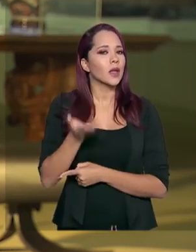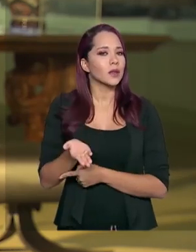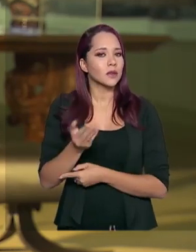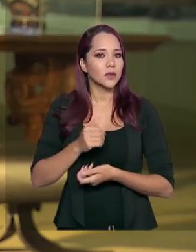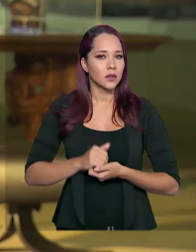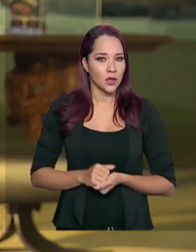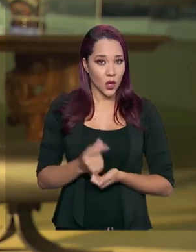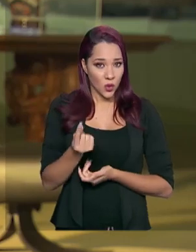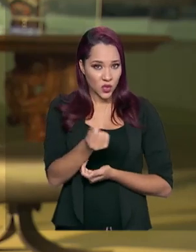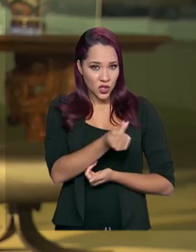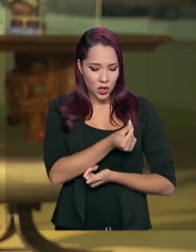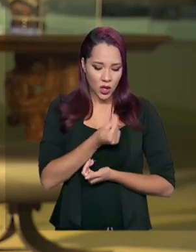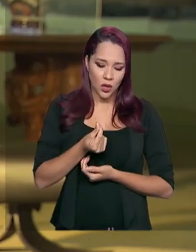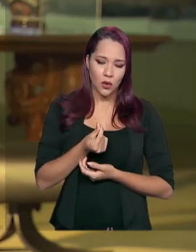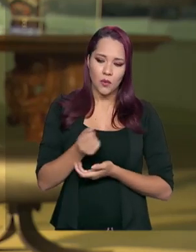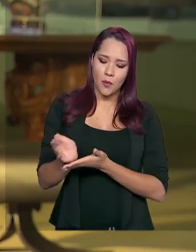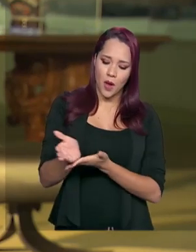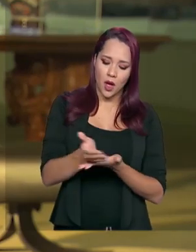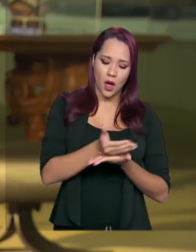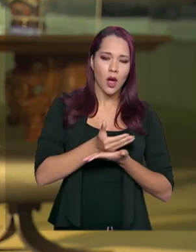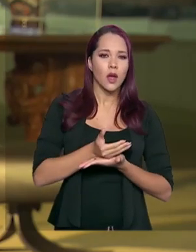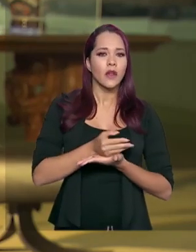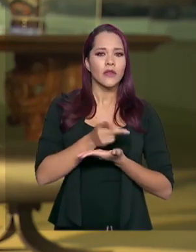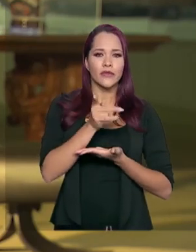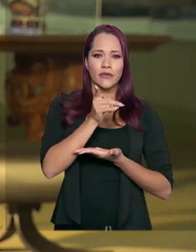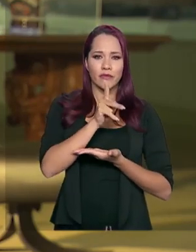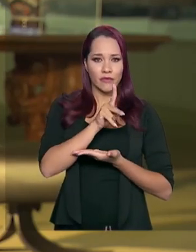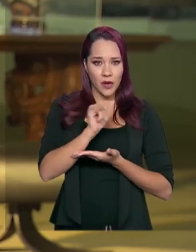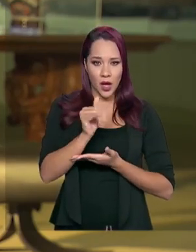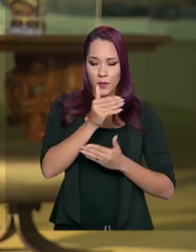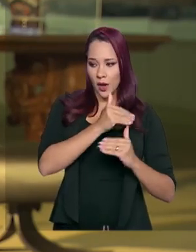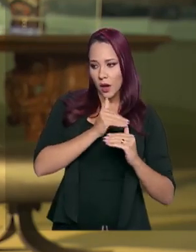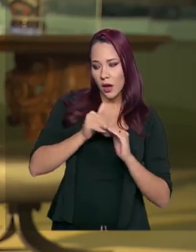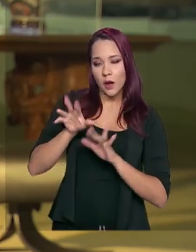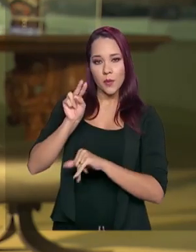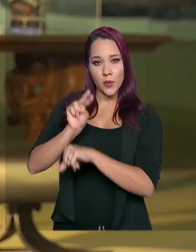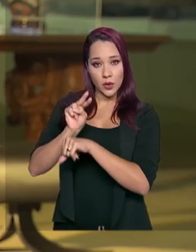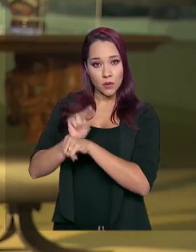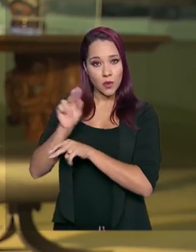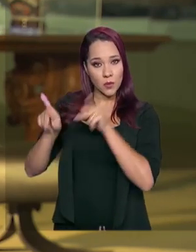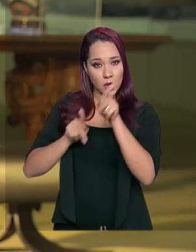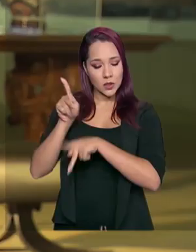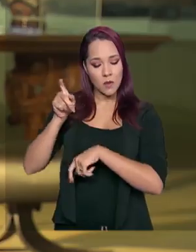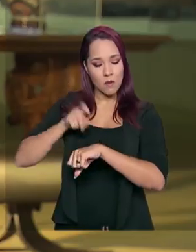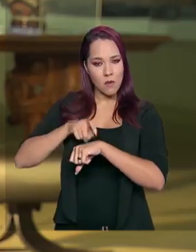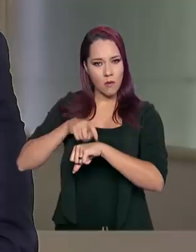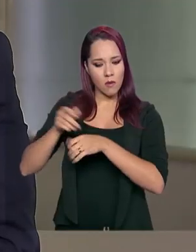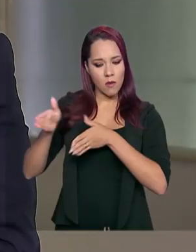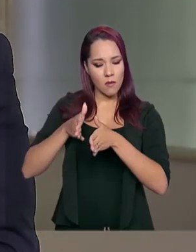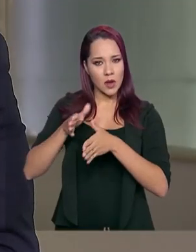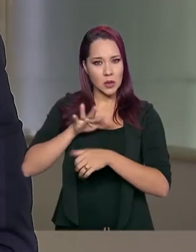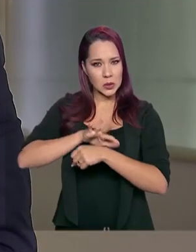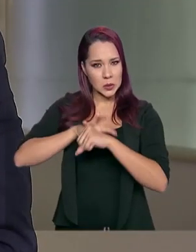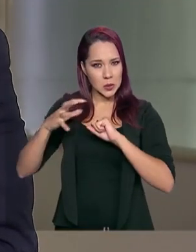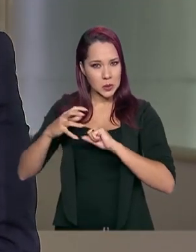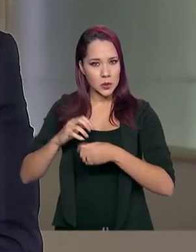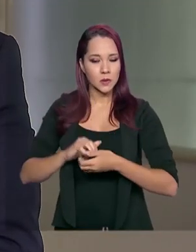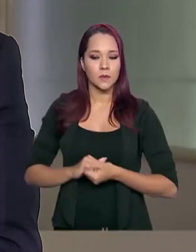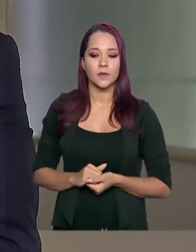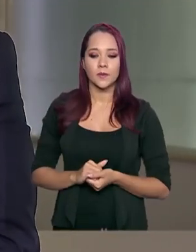isso? O dinheiro arrecadado deve ir para proteger esses povos nesse momento de pandemia? Veja só,